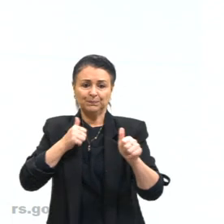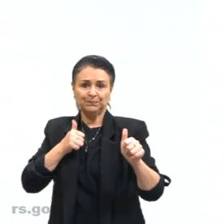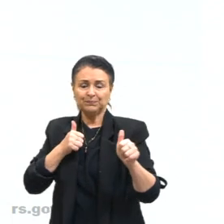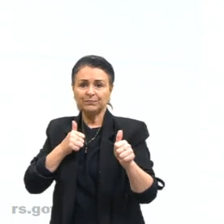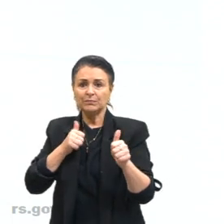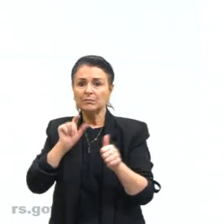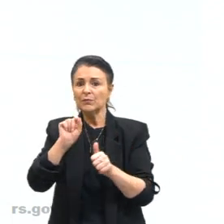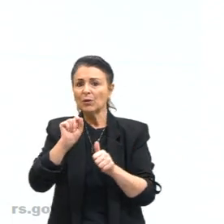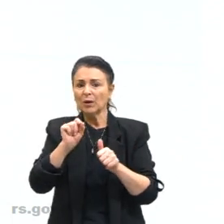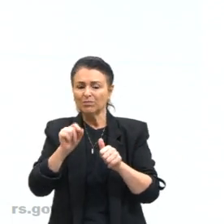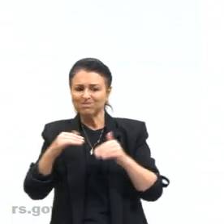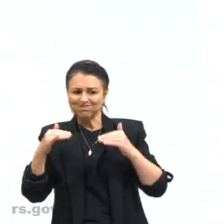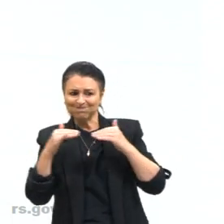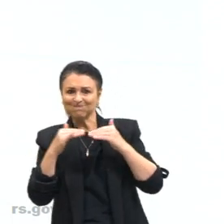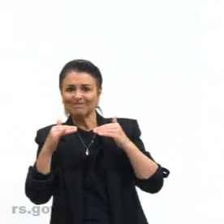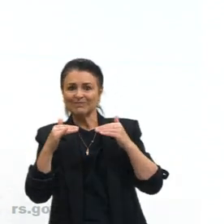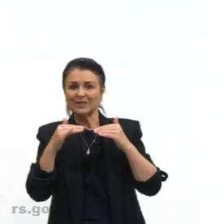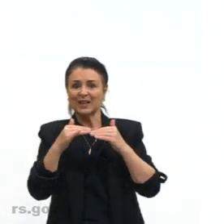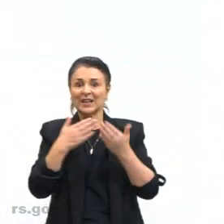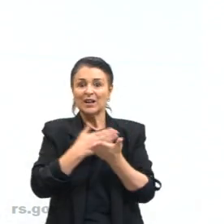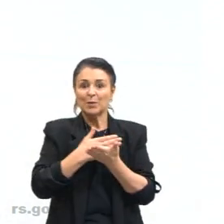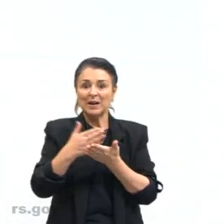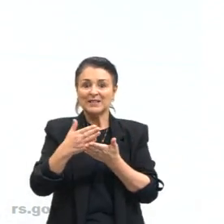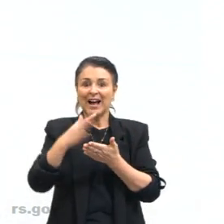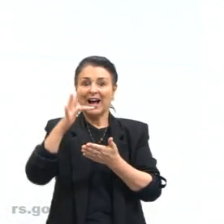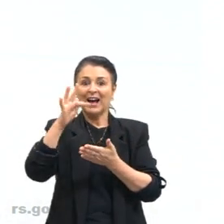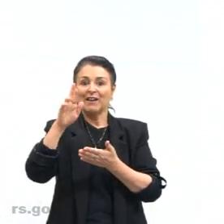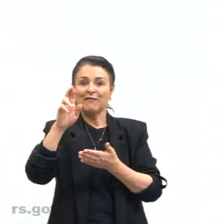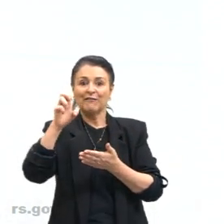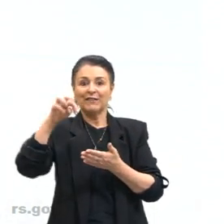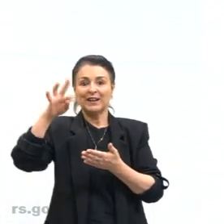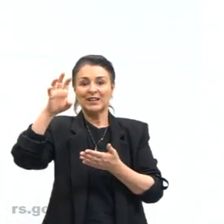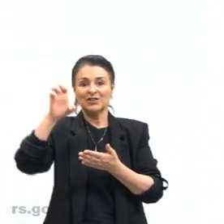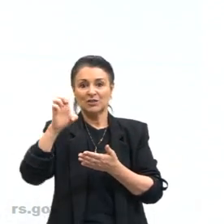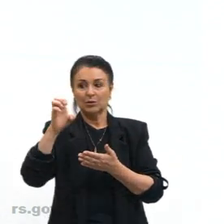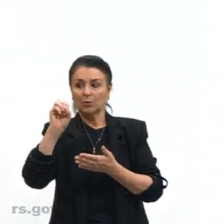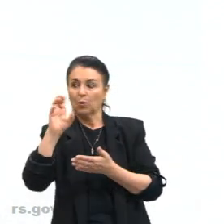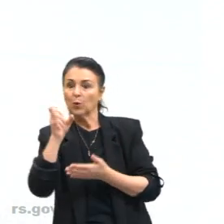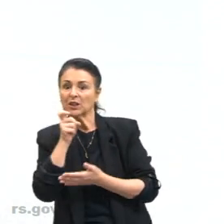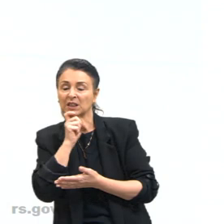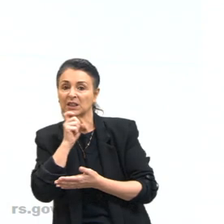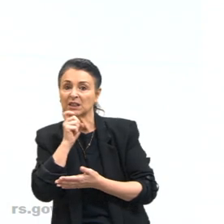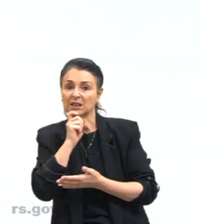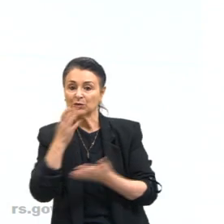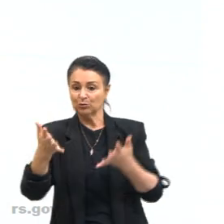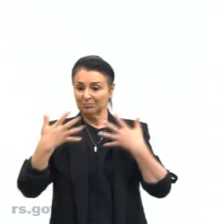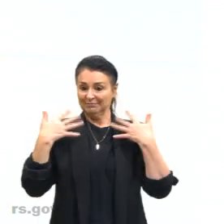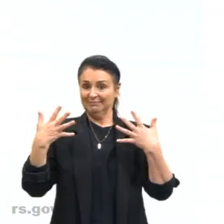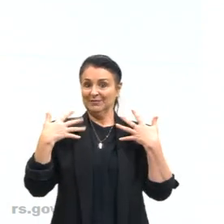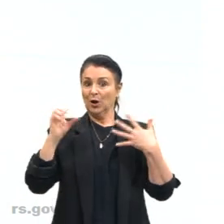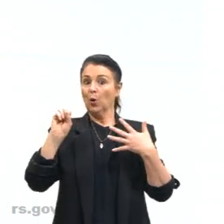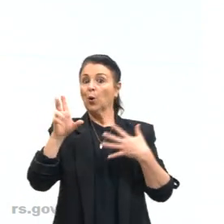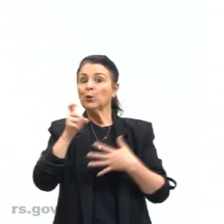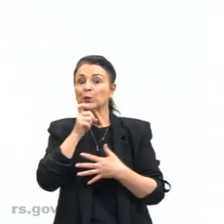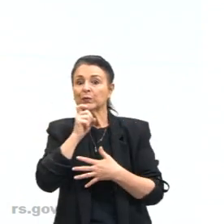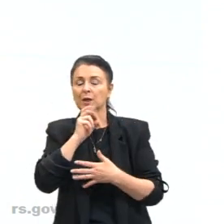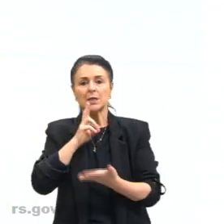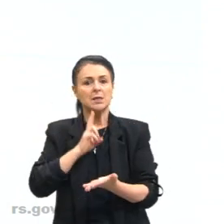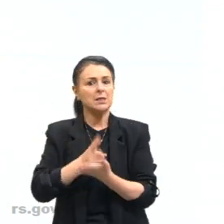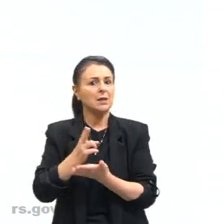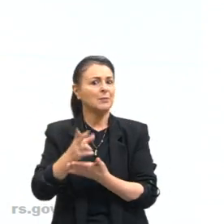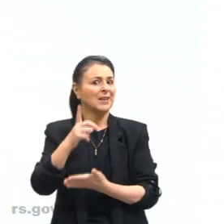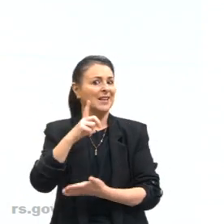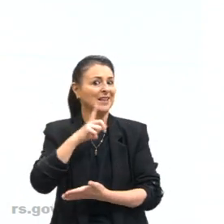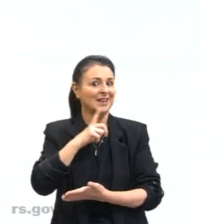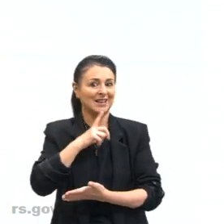elas e aí forma a famosa frentes, né? Ou frente quente ou frente fria. E sempre que tiver uma frente vai ter